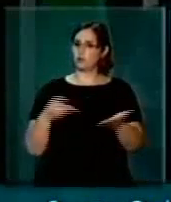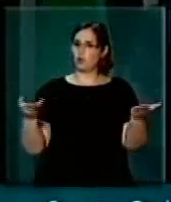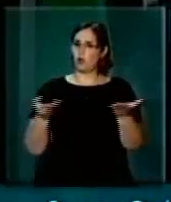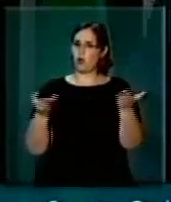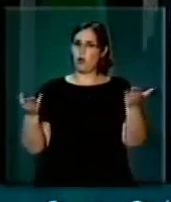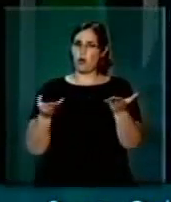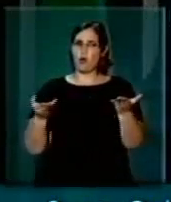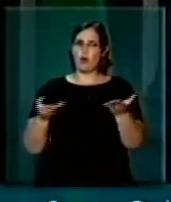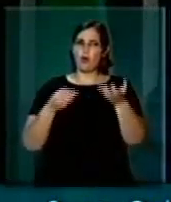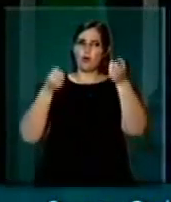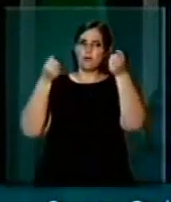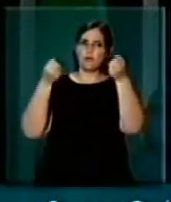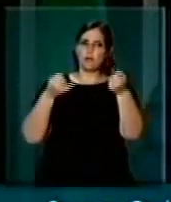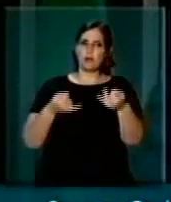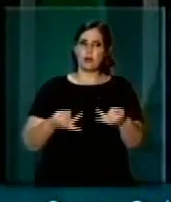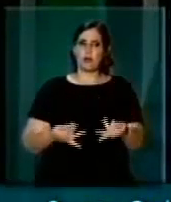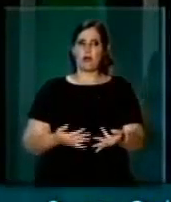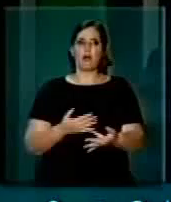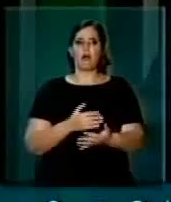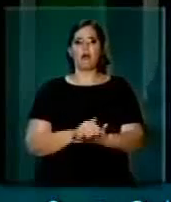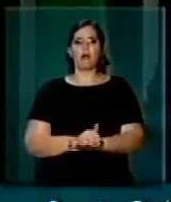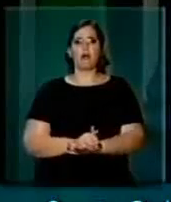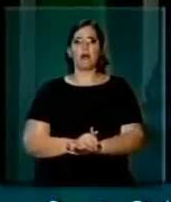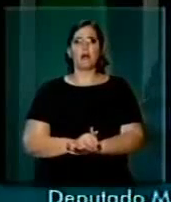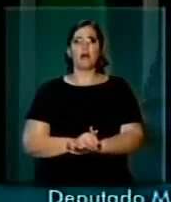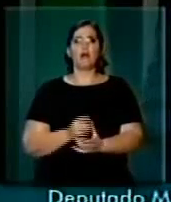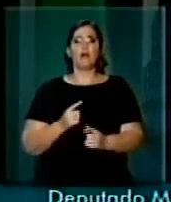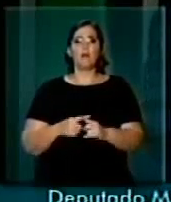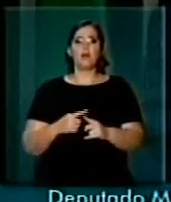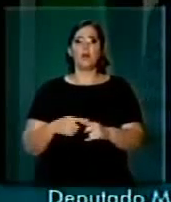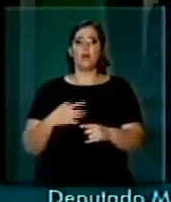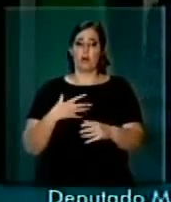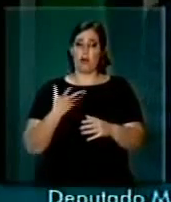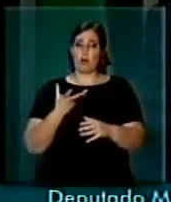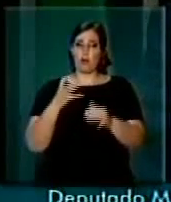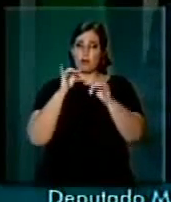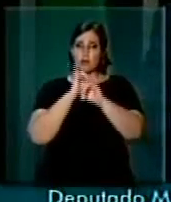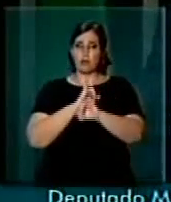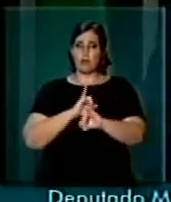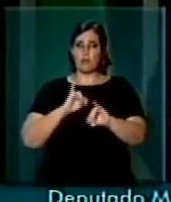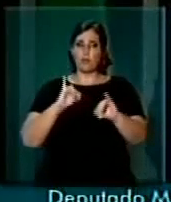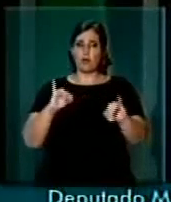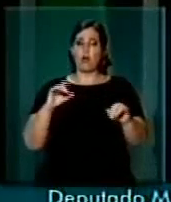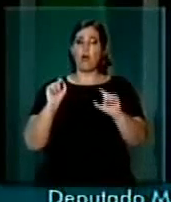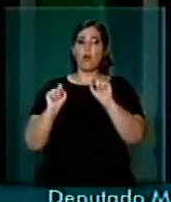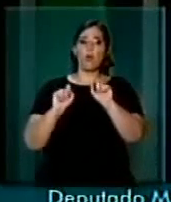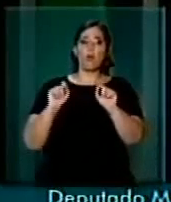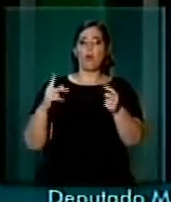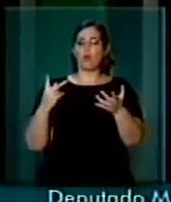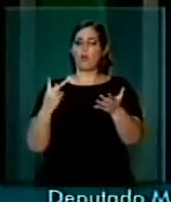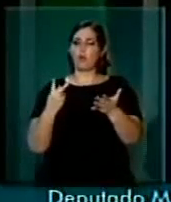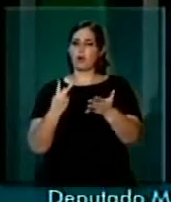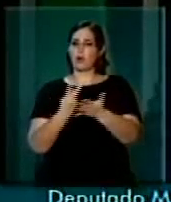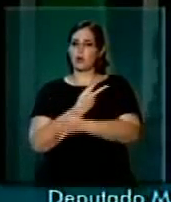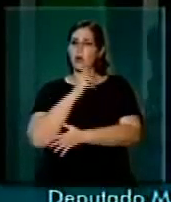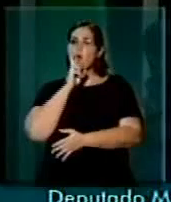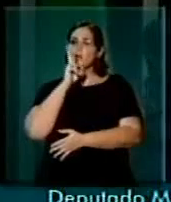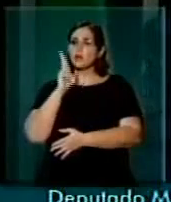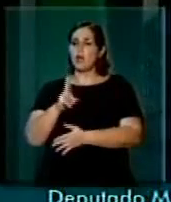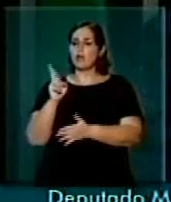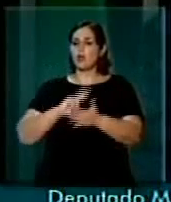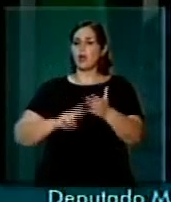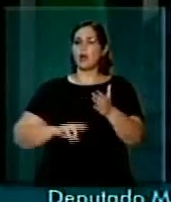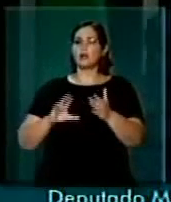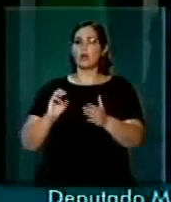nesta tarde para informar o encaminhamento da Relatoria do